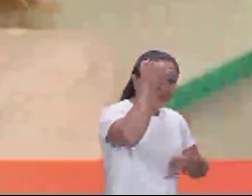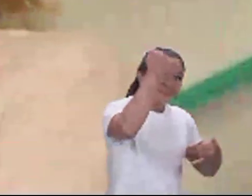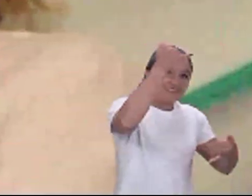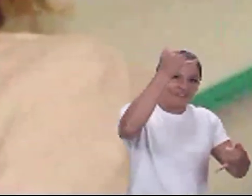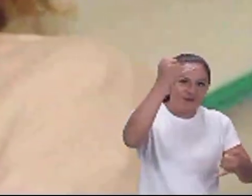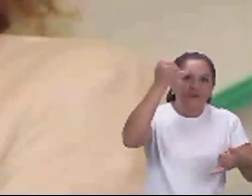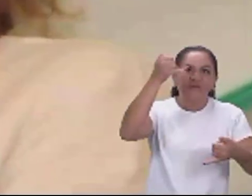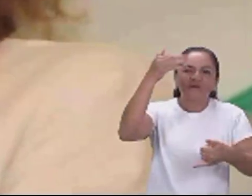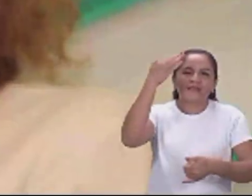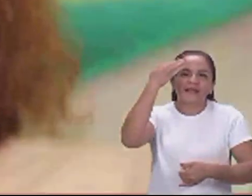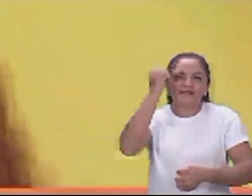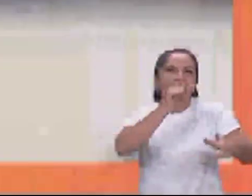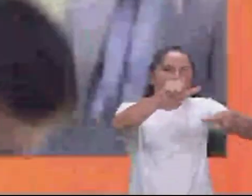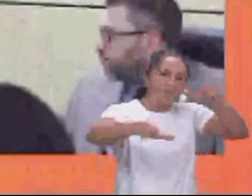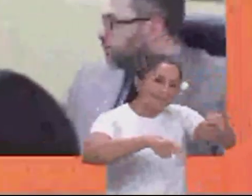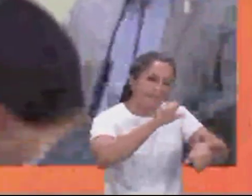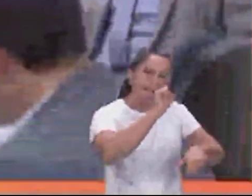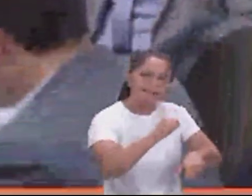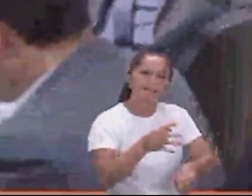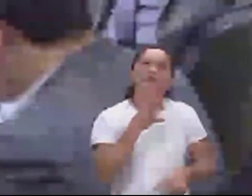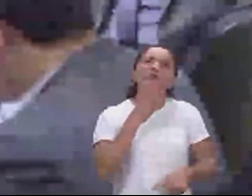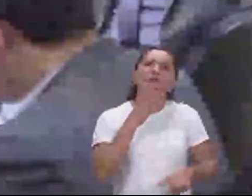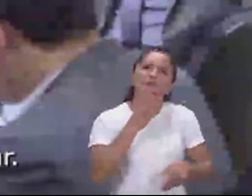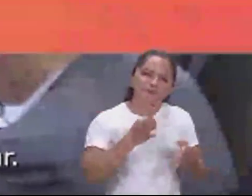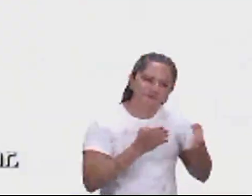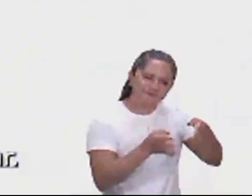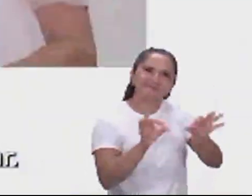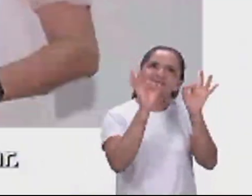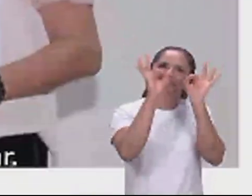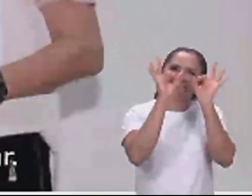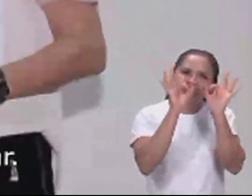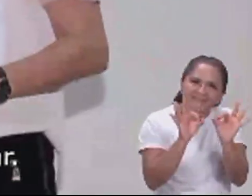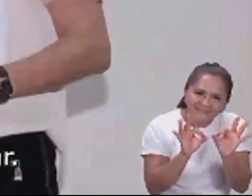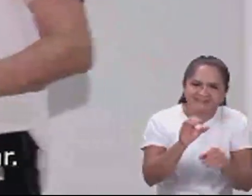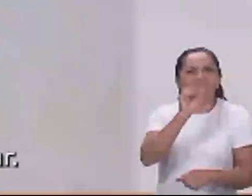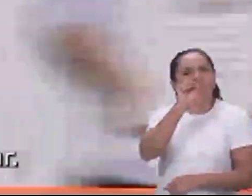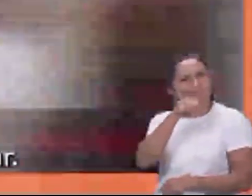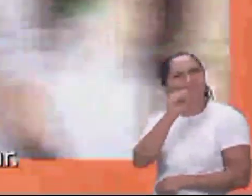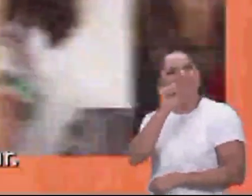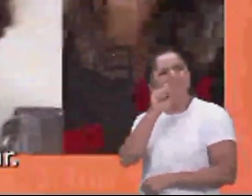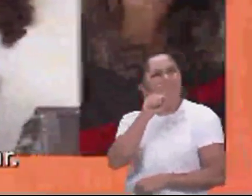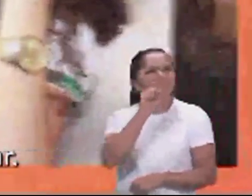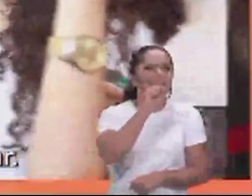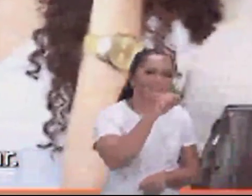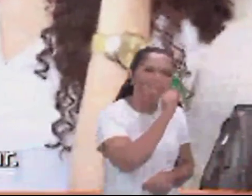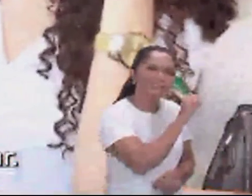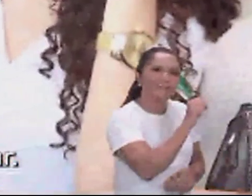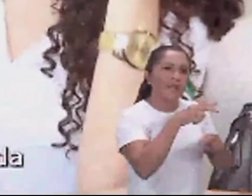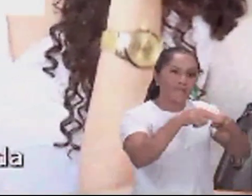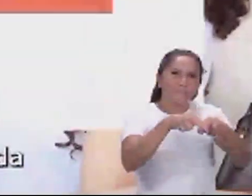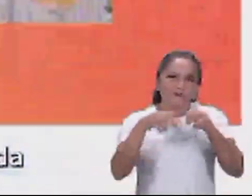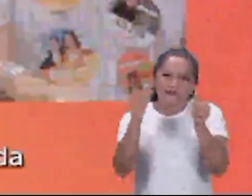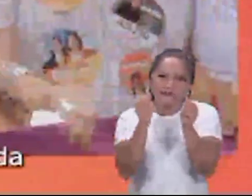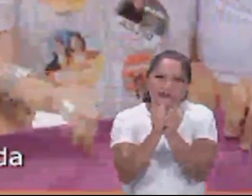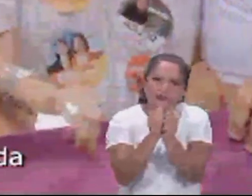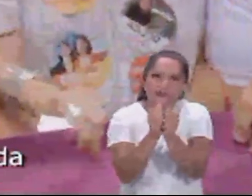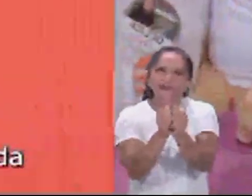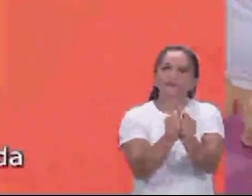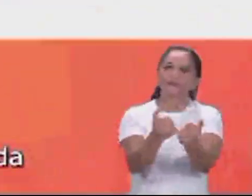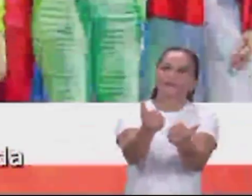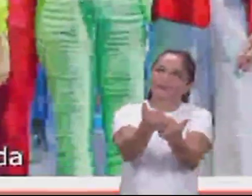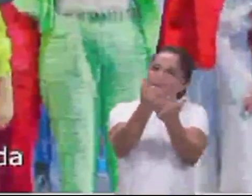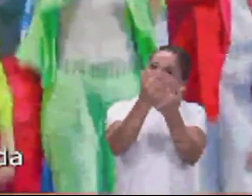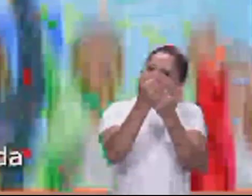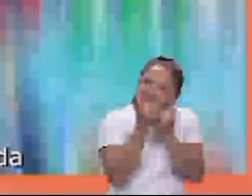Isolda Sela sabe o que é trabalhar ela conhece o caminho e sabe caminhar é por isso que todo